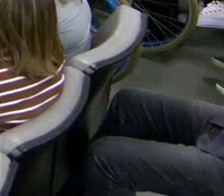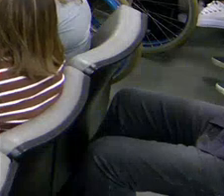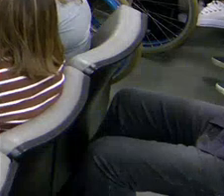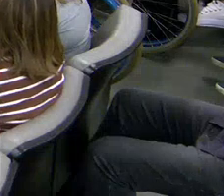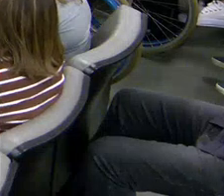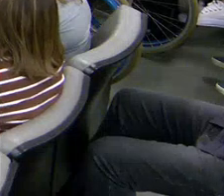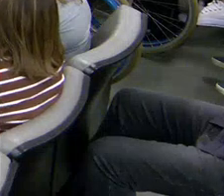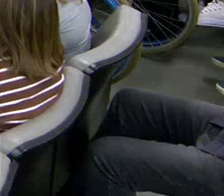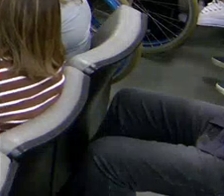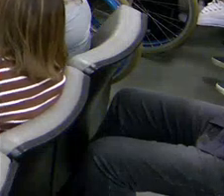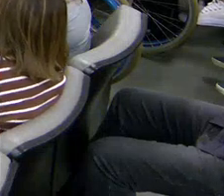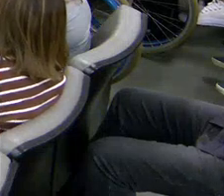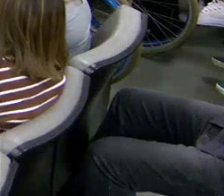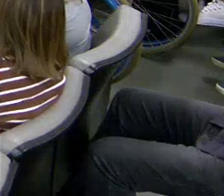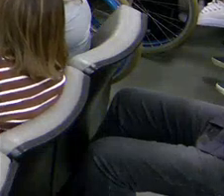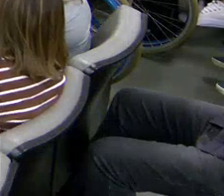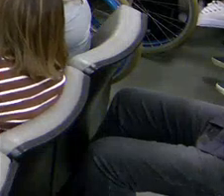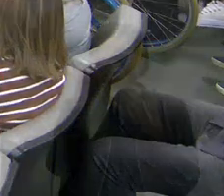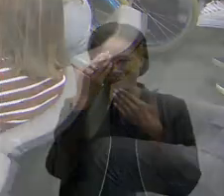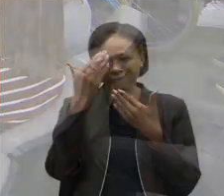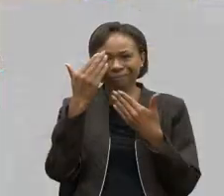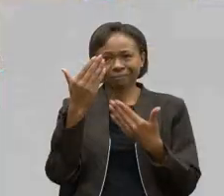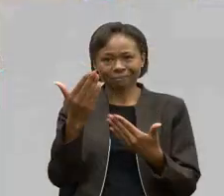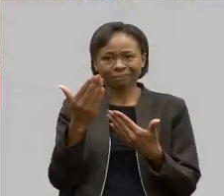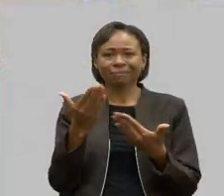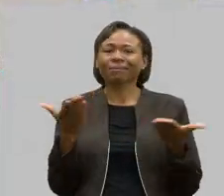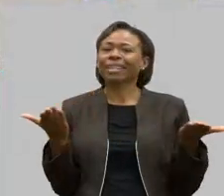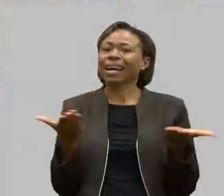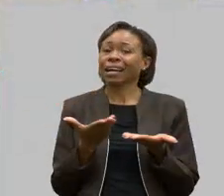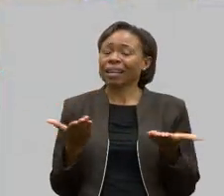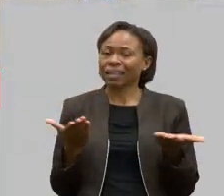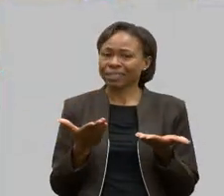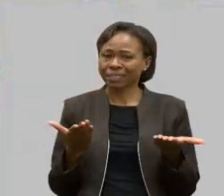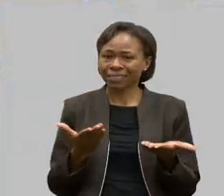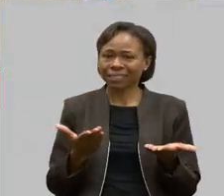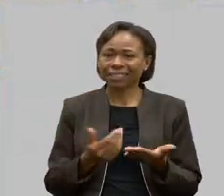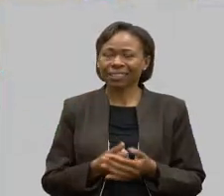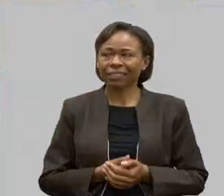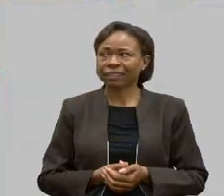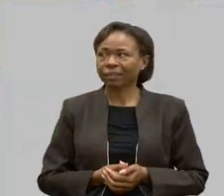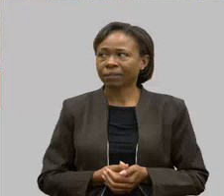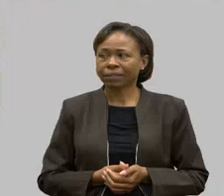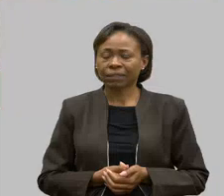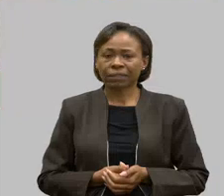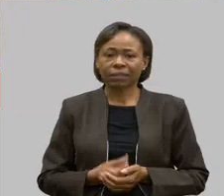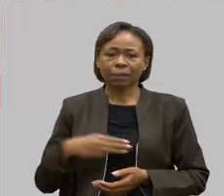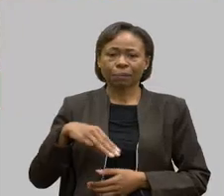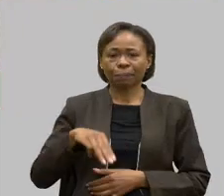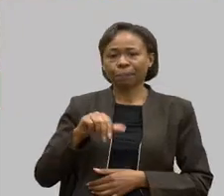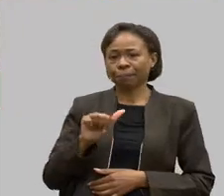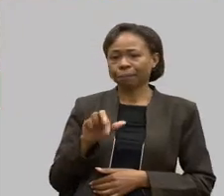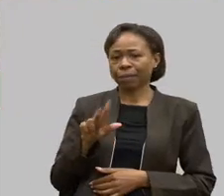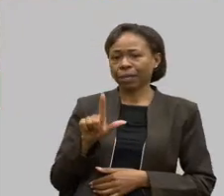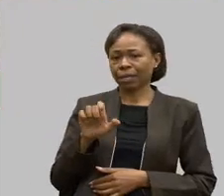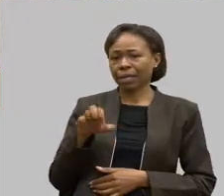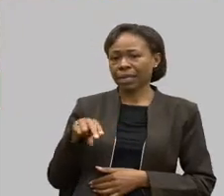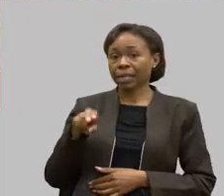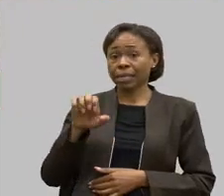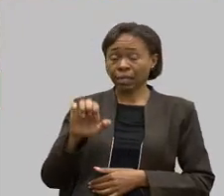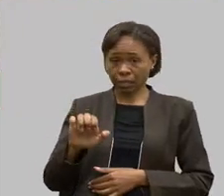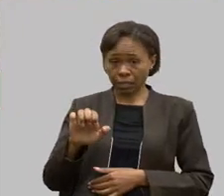Obrigada, Diana. Agora eu vou passar a palavra para Marlene Barbosa Silva,